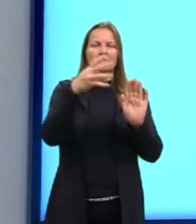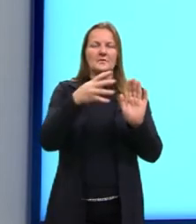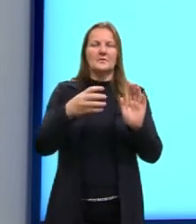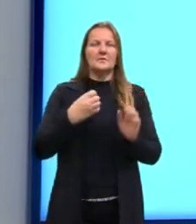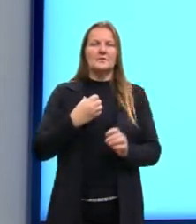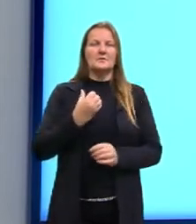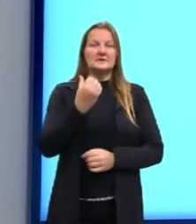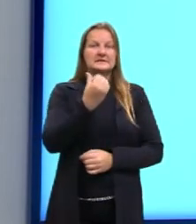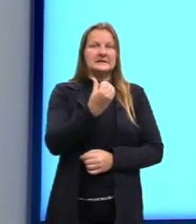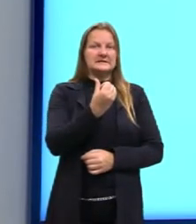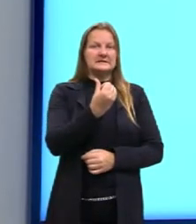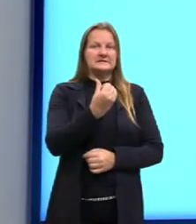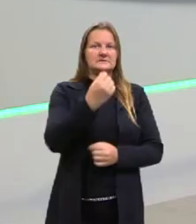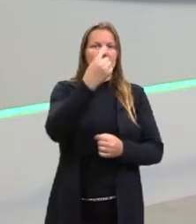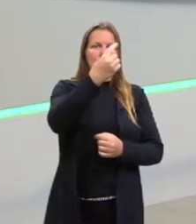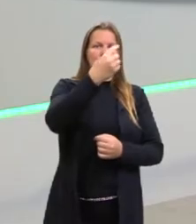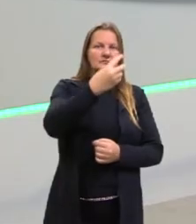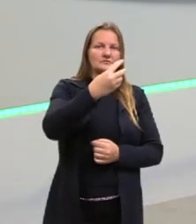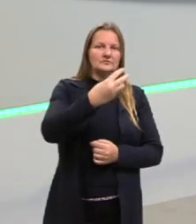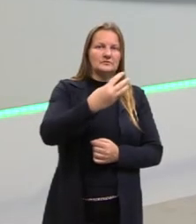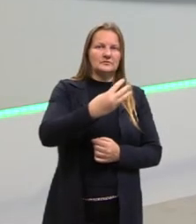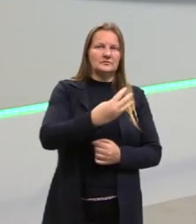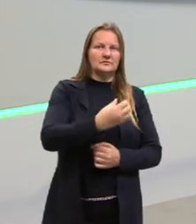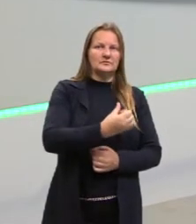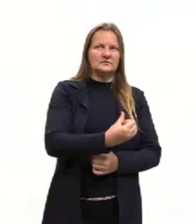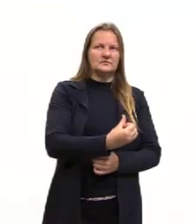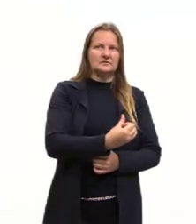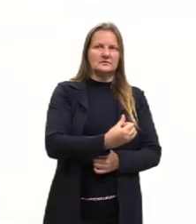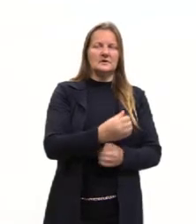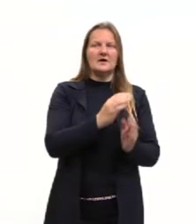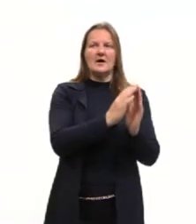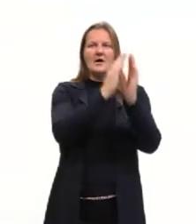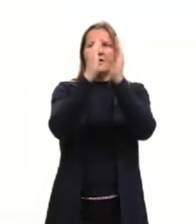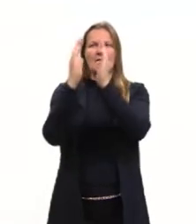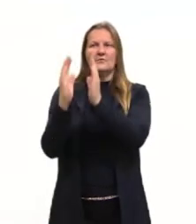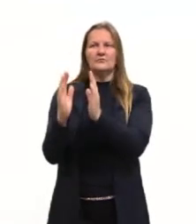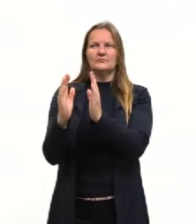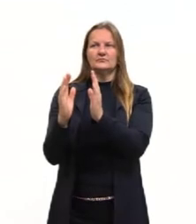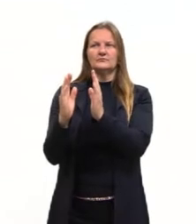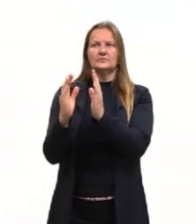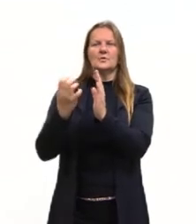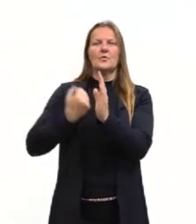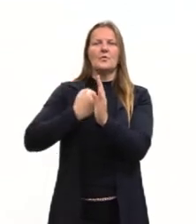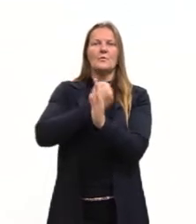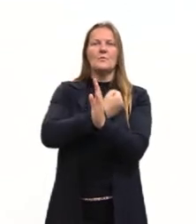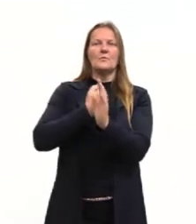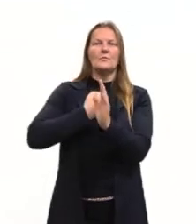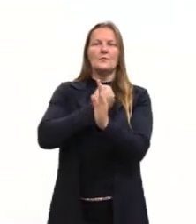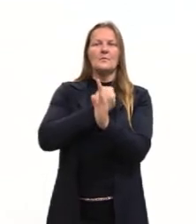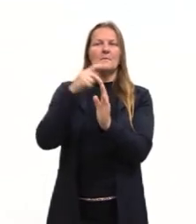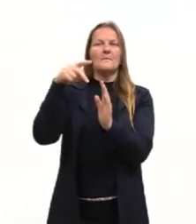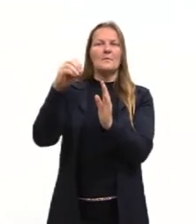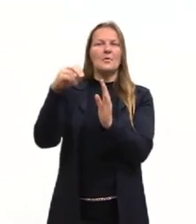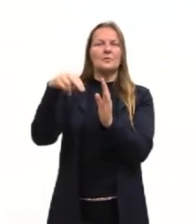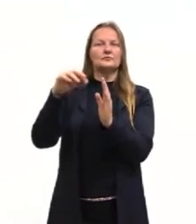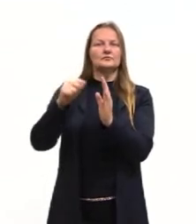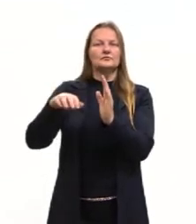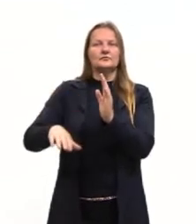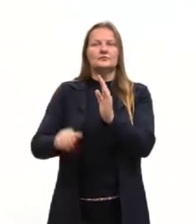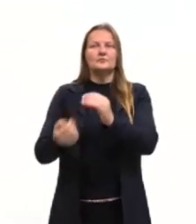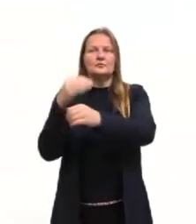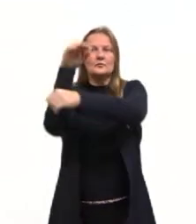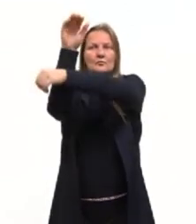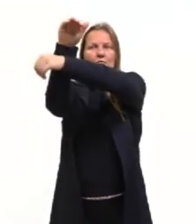seis partidas que foram realizadas e, ao lado, nós temos o número de pontos. Então, vocês vão ver que em cada